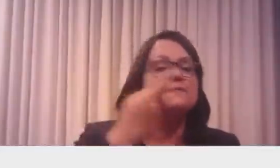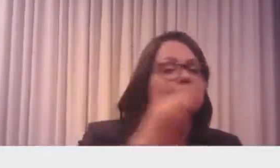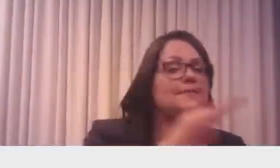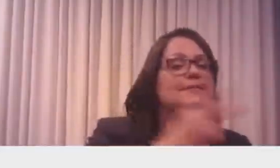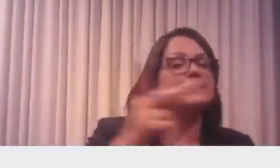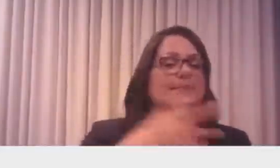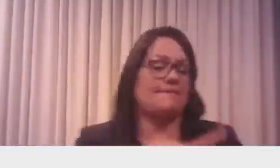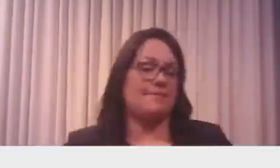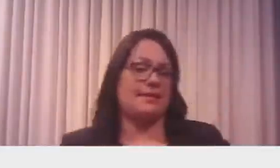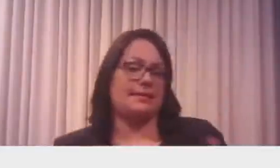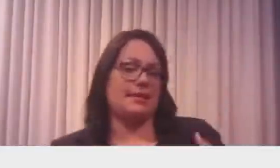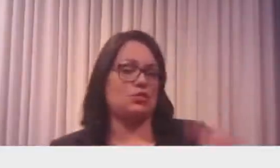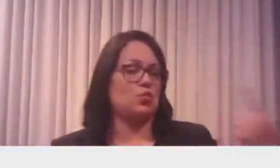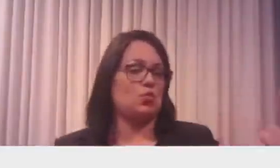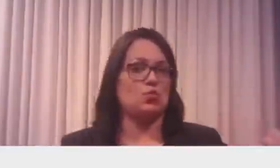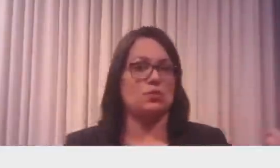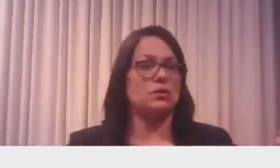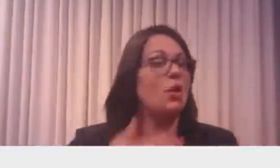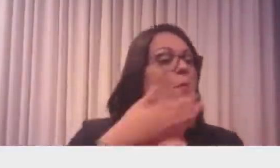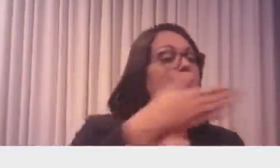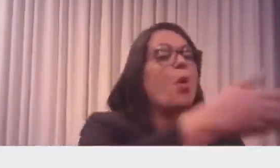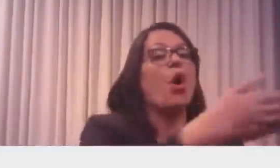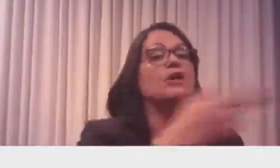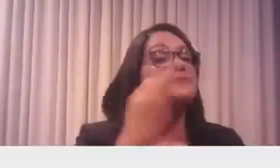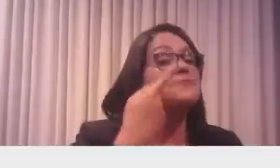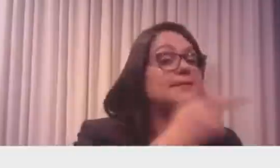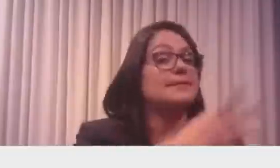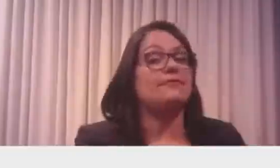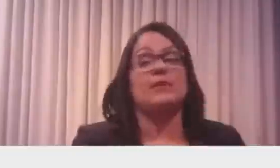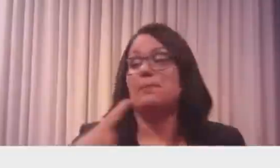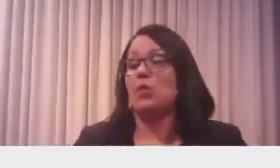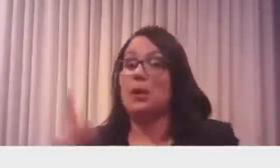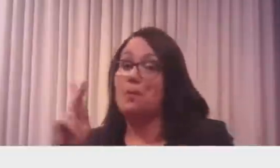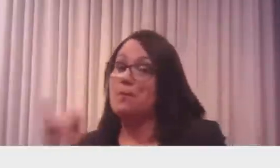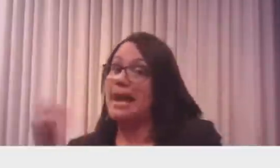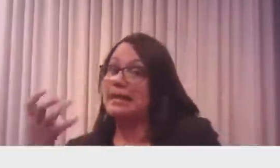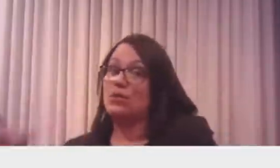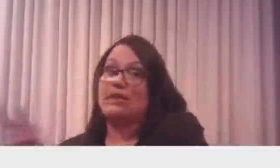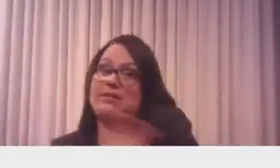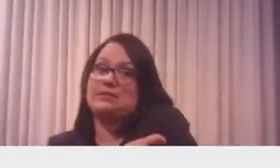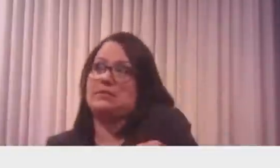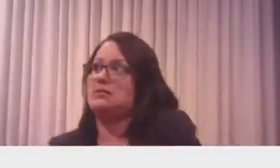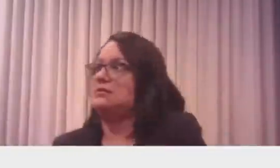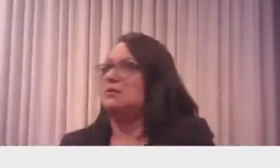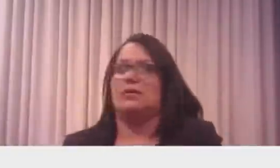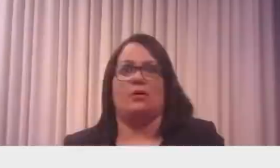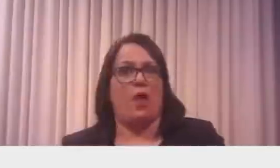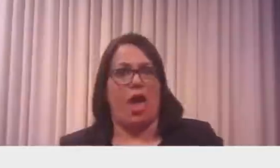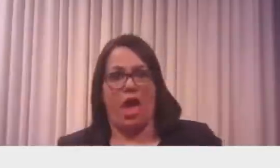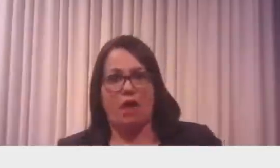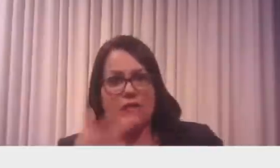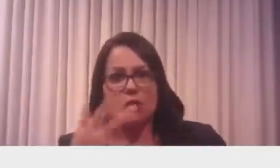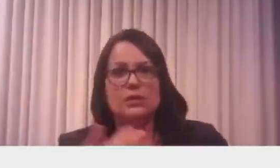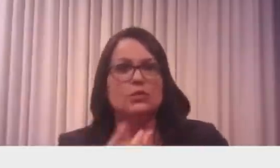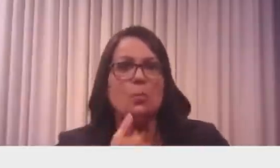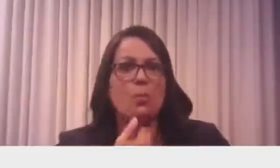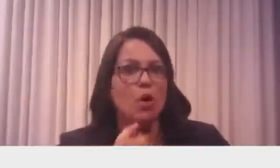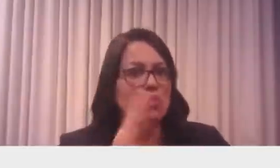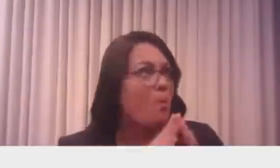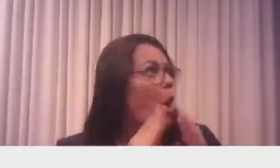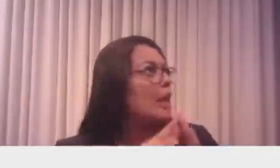por não querer se vacinar contra a Covid. Olha que ponto, né, chegamos. Daqui a pouco, vem pra cima de mim também, que eu não posso mais morar aqui, porque eu não tomei a vacina.